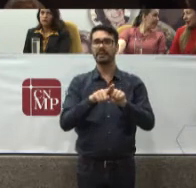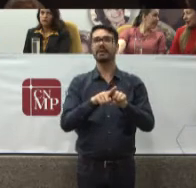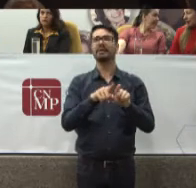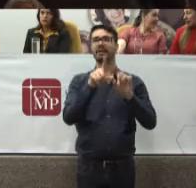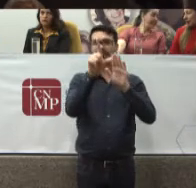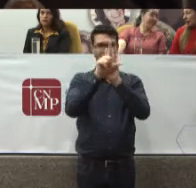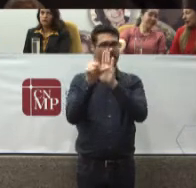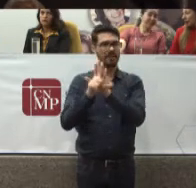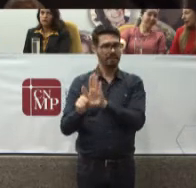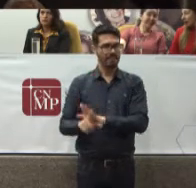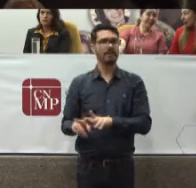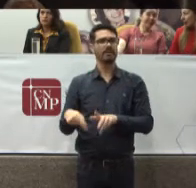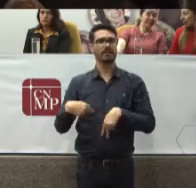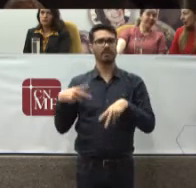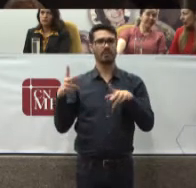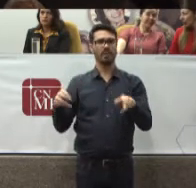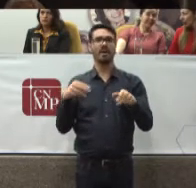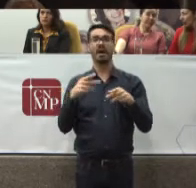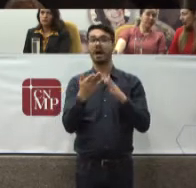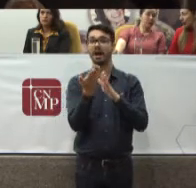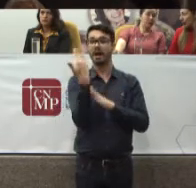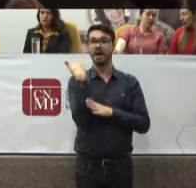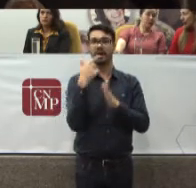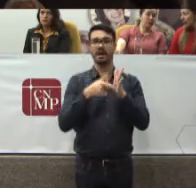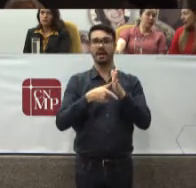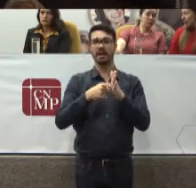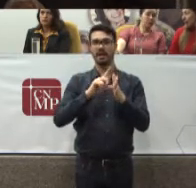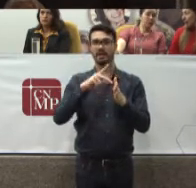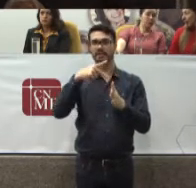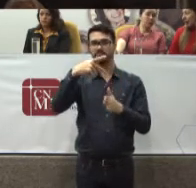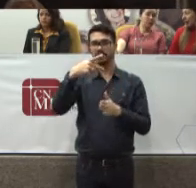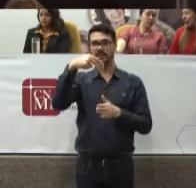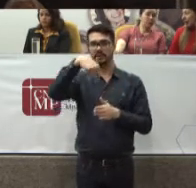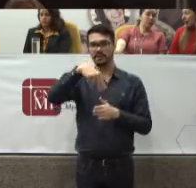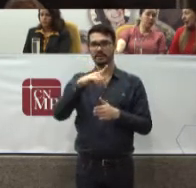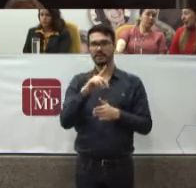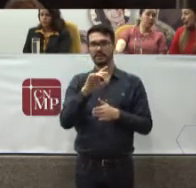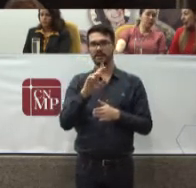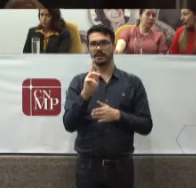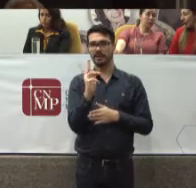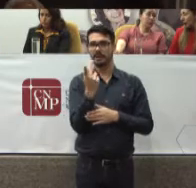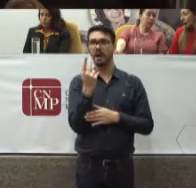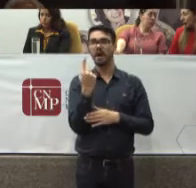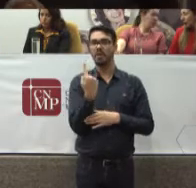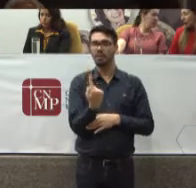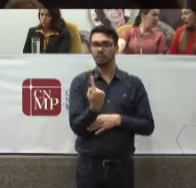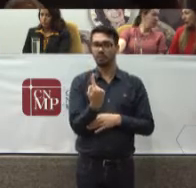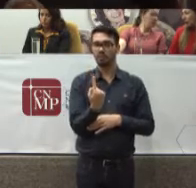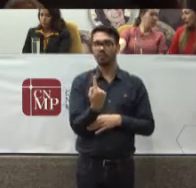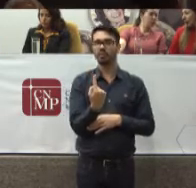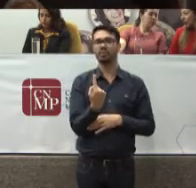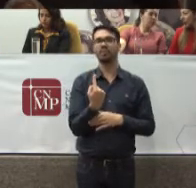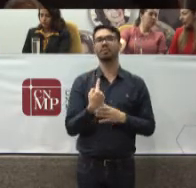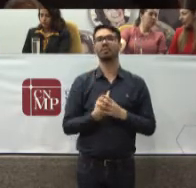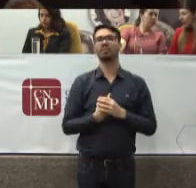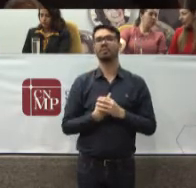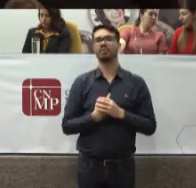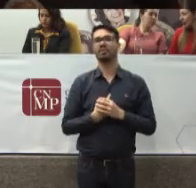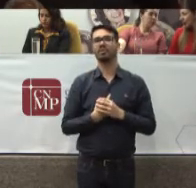leis Antes do PNDH1 Que Você voltou Para a gente ver O ano